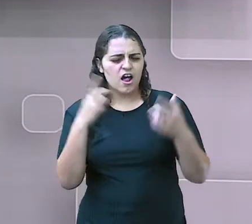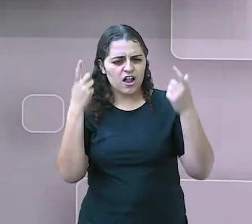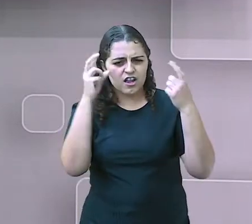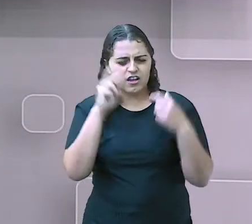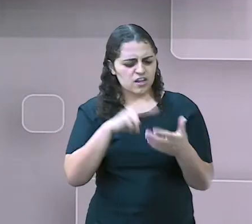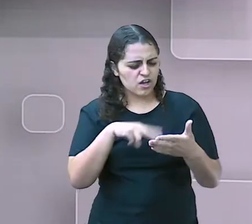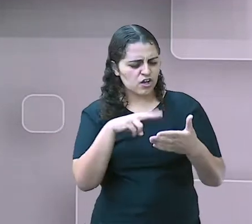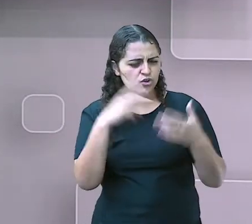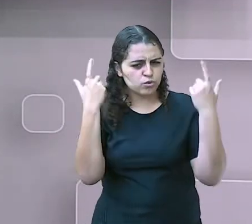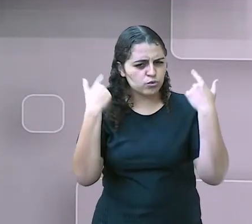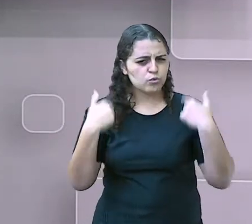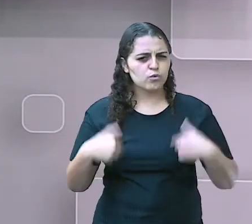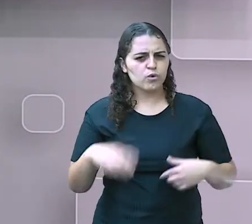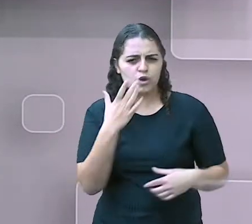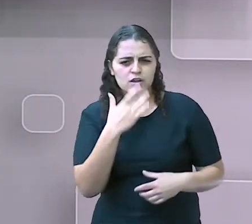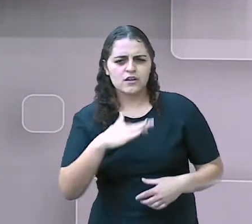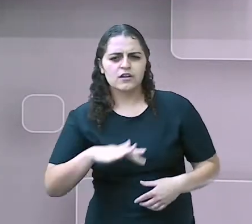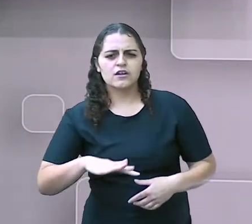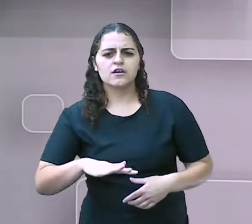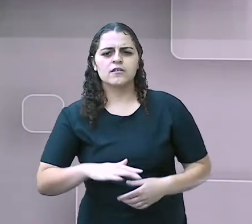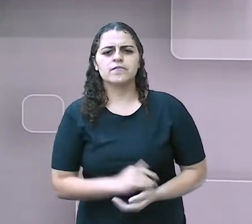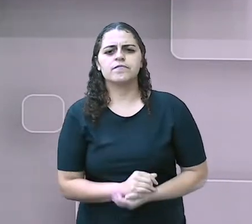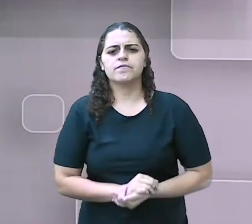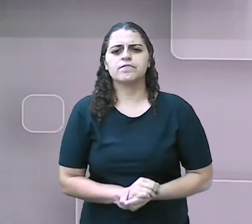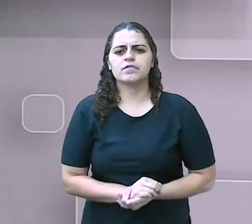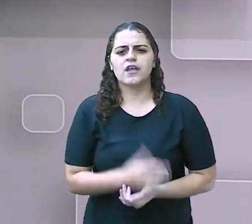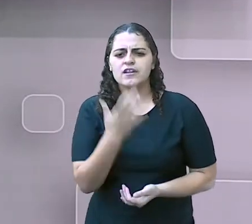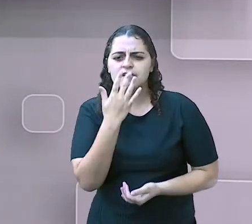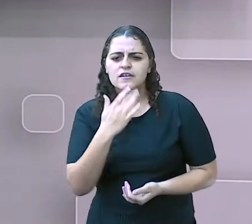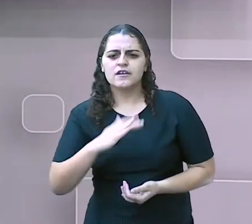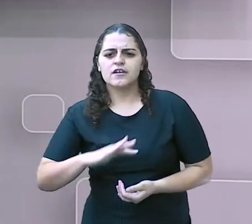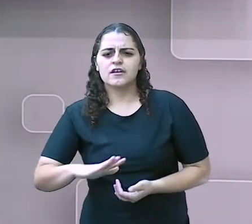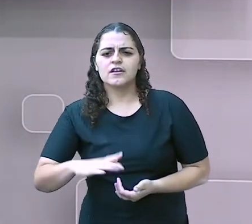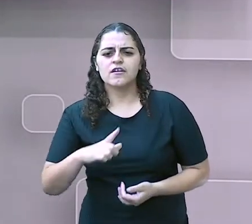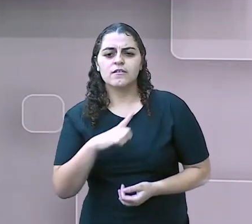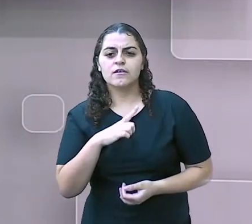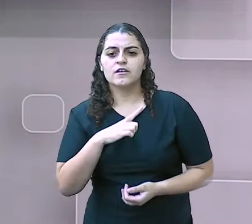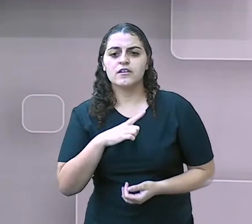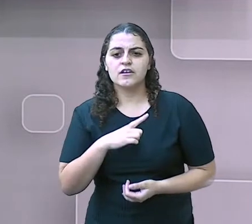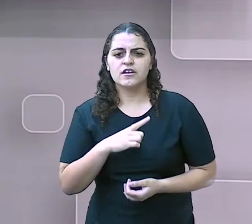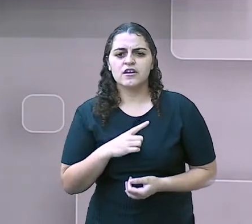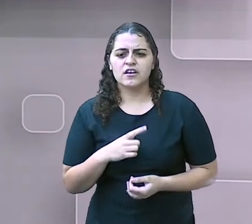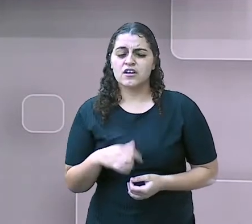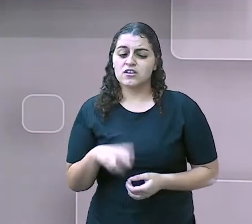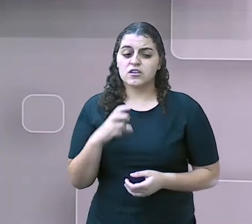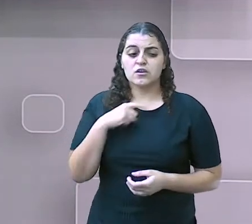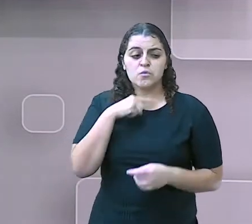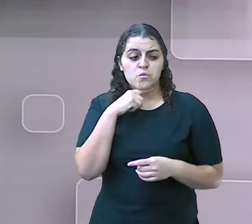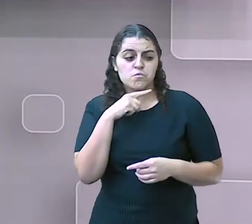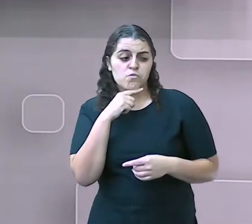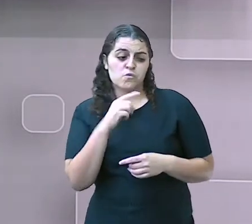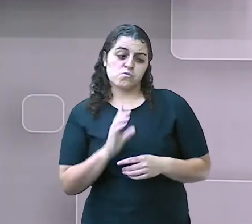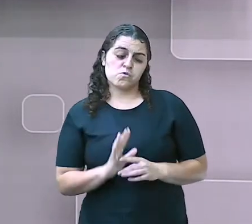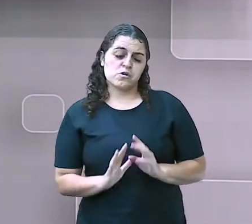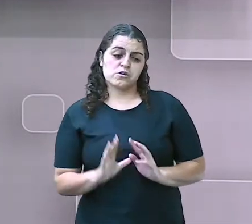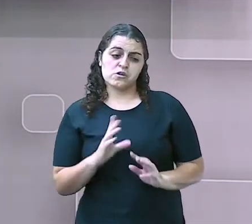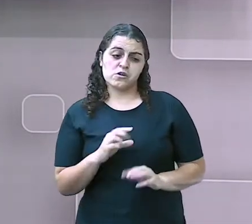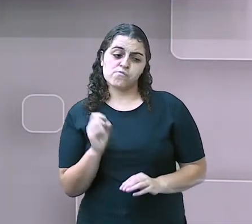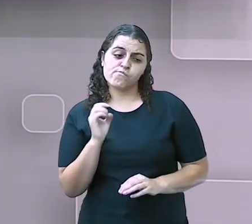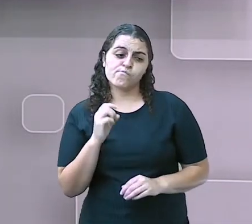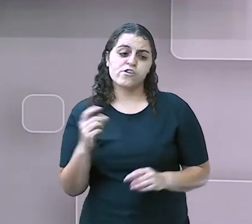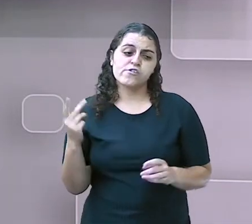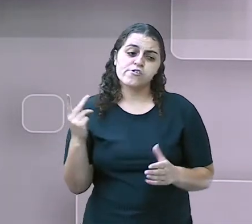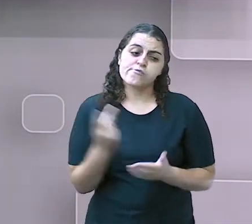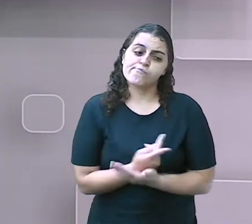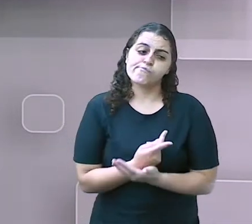que a pessoa costuma fazer dessa criança. Então, essa criança vai ter essa desconfiança que tem algo errado quando ela